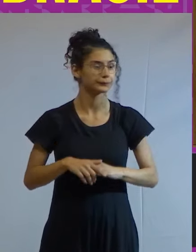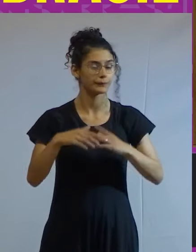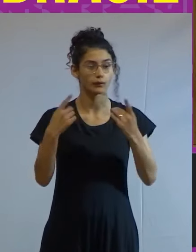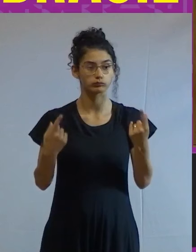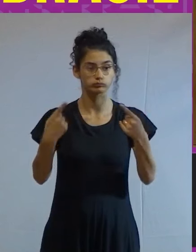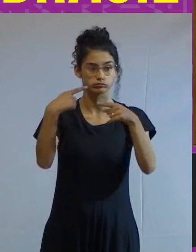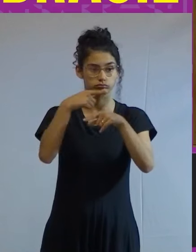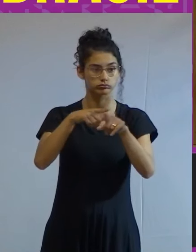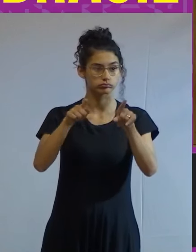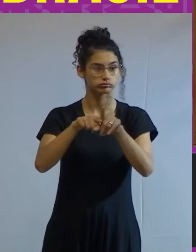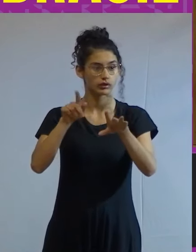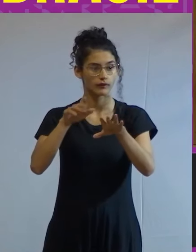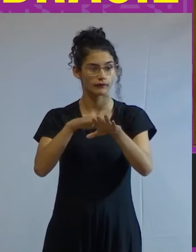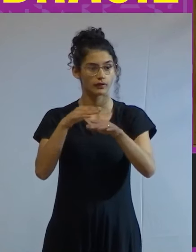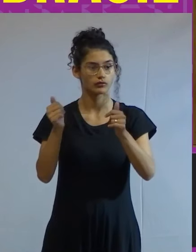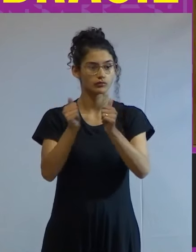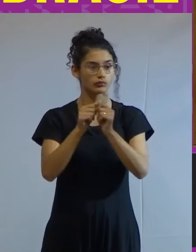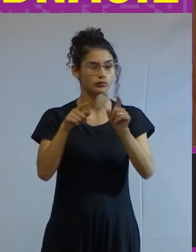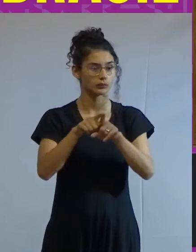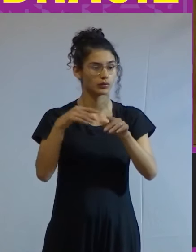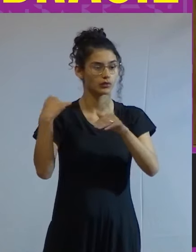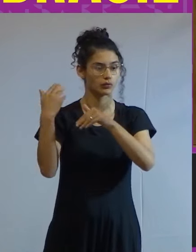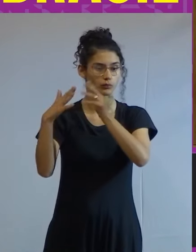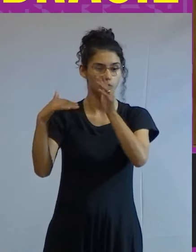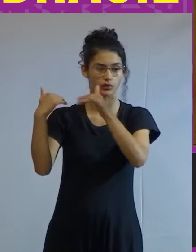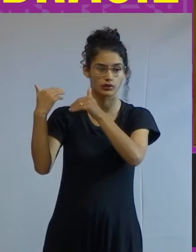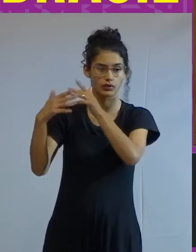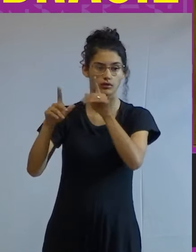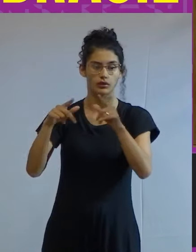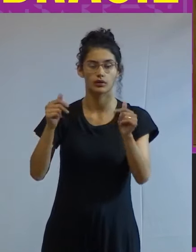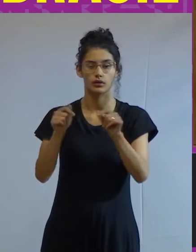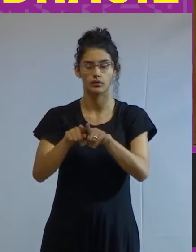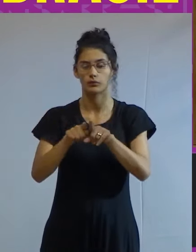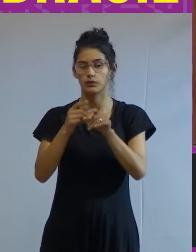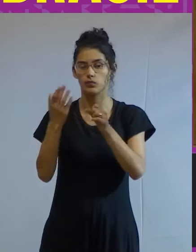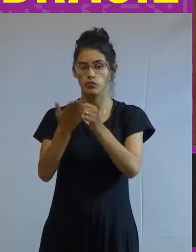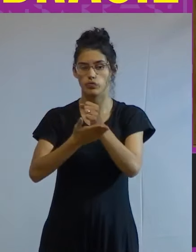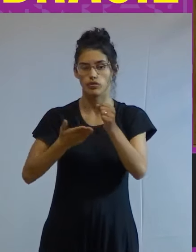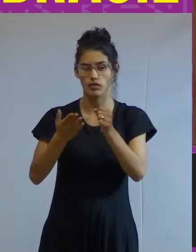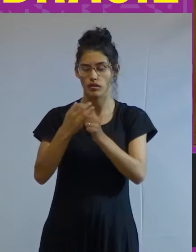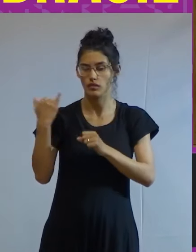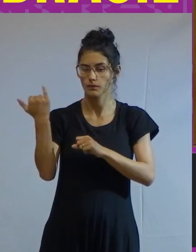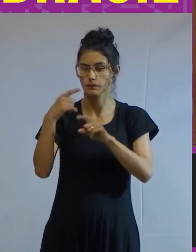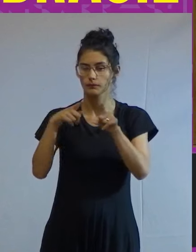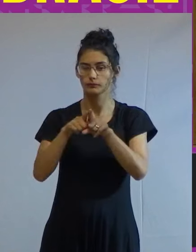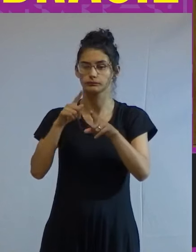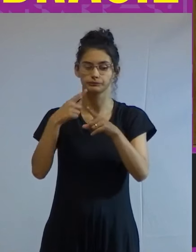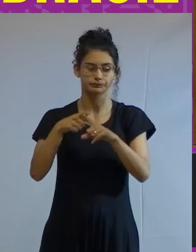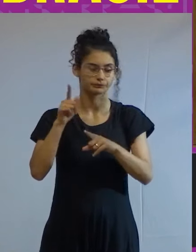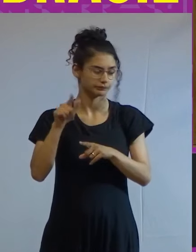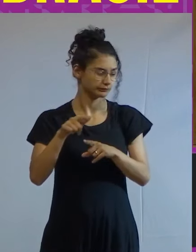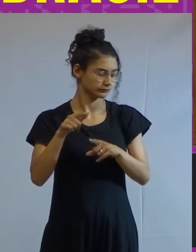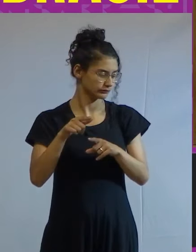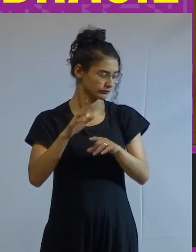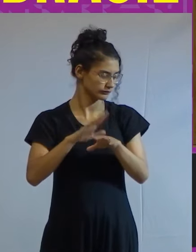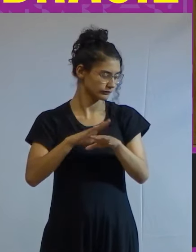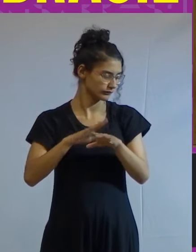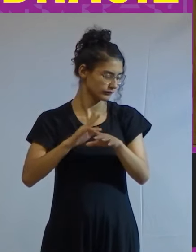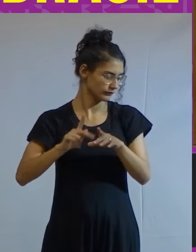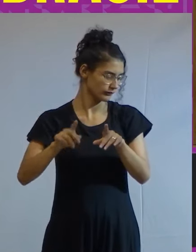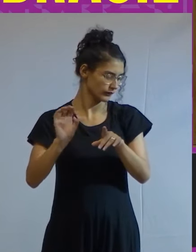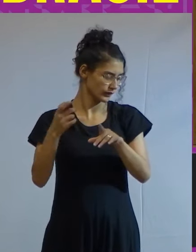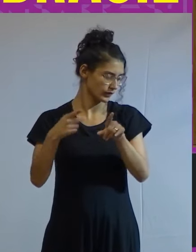contrário é parte integrante desse processo é parte fundamental dele porque ele é essencialmente funcional